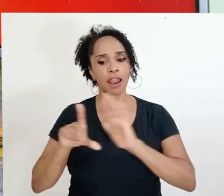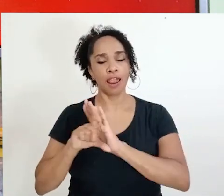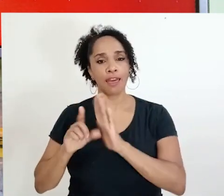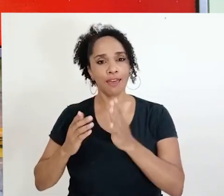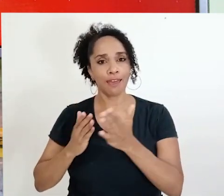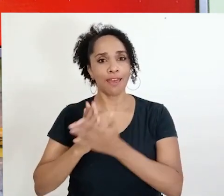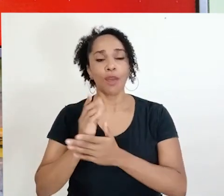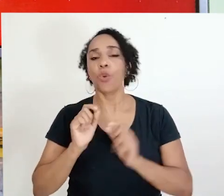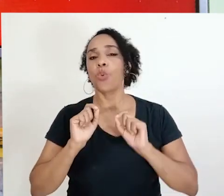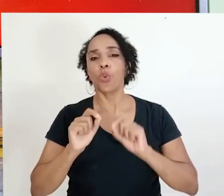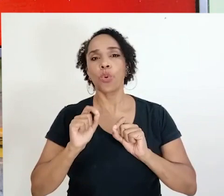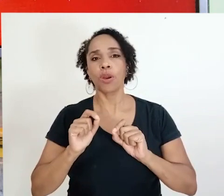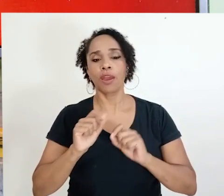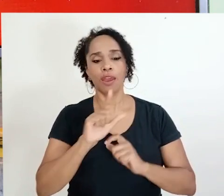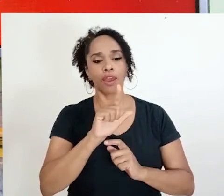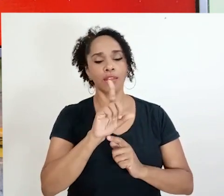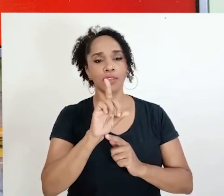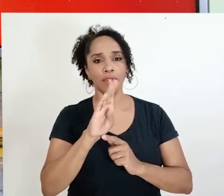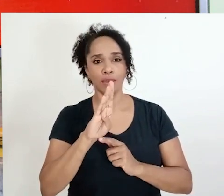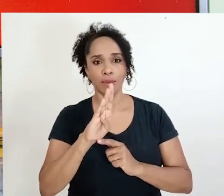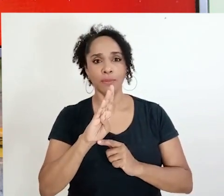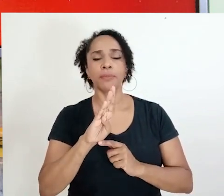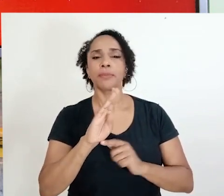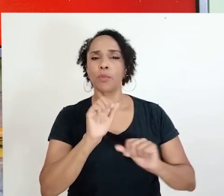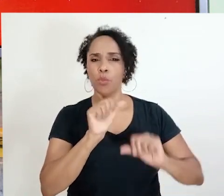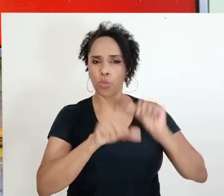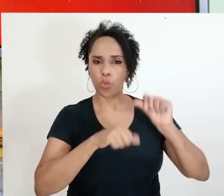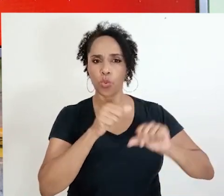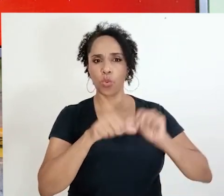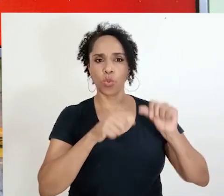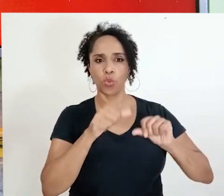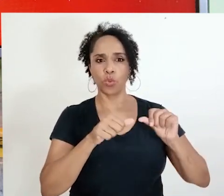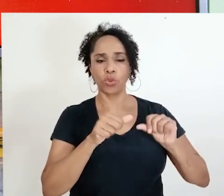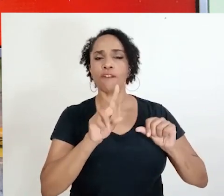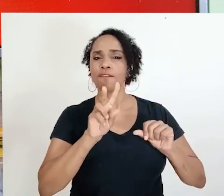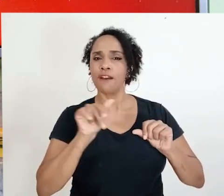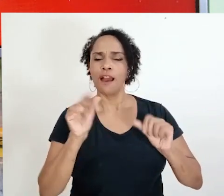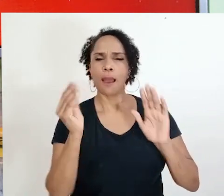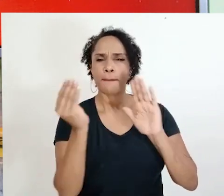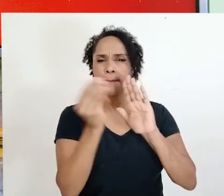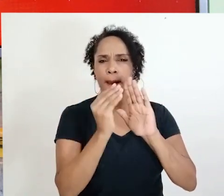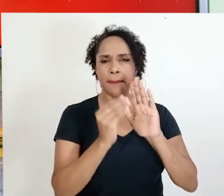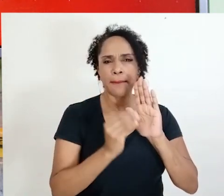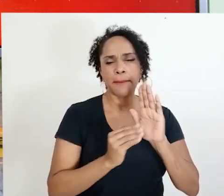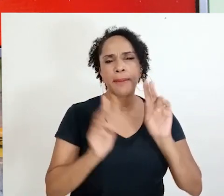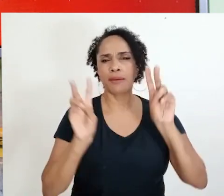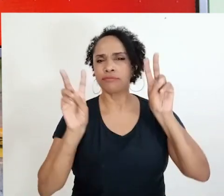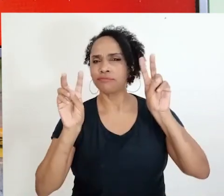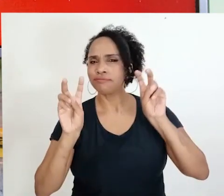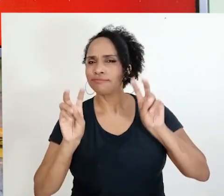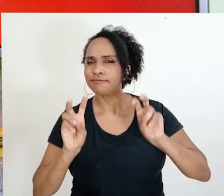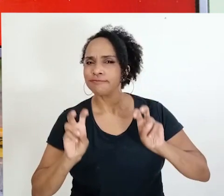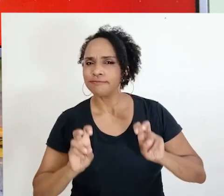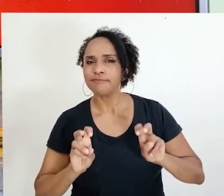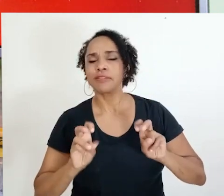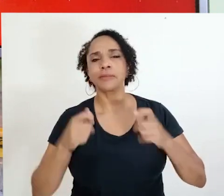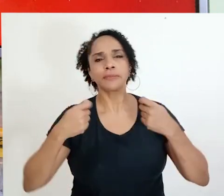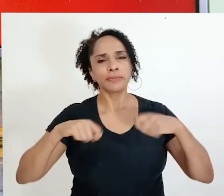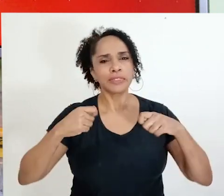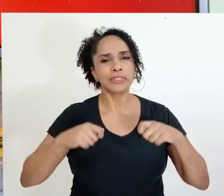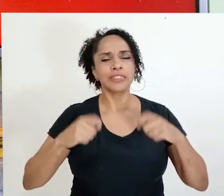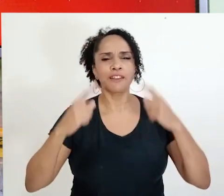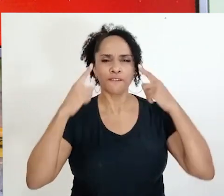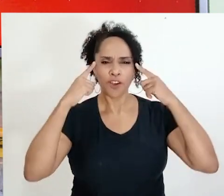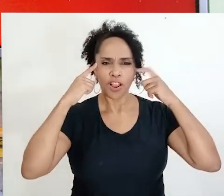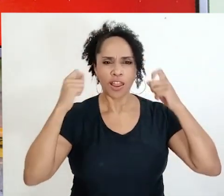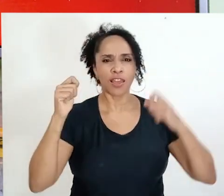altera a LDB, Lei de Diretrizes e Bases da Educação Nacional, com a inclusão de conteúdos sobre a